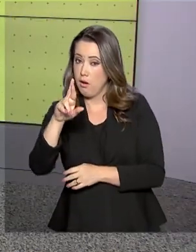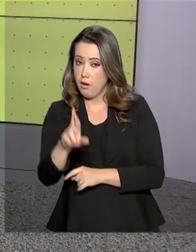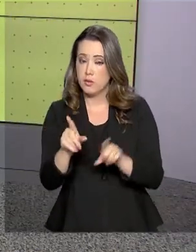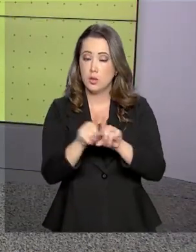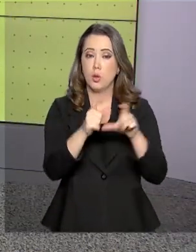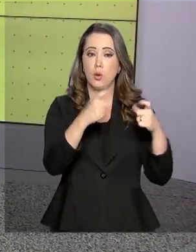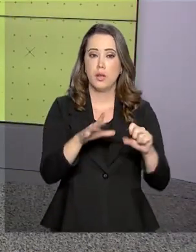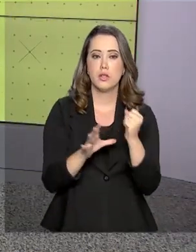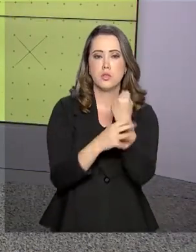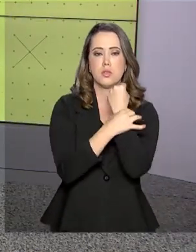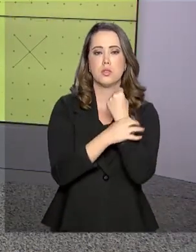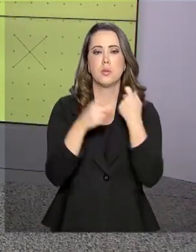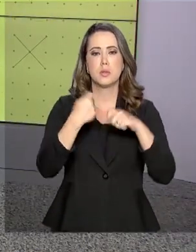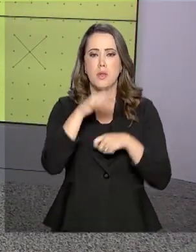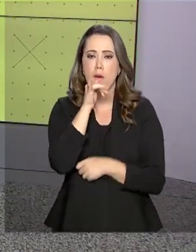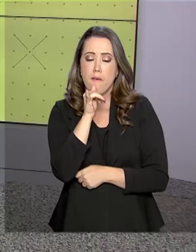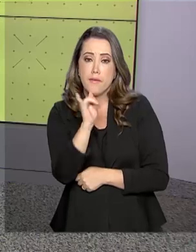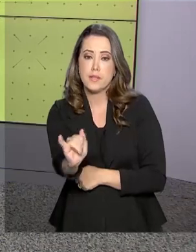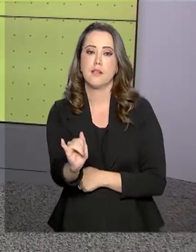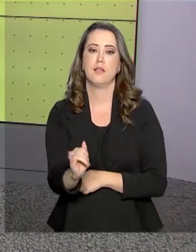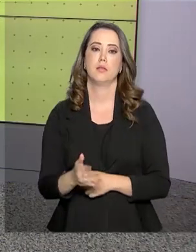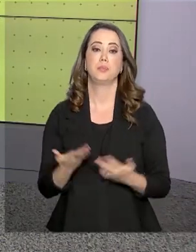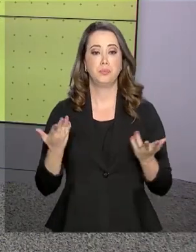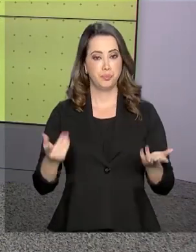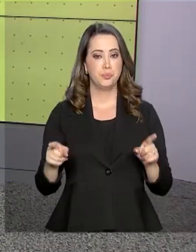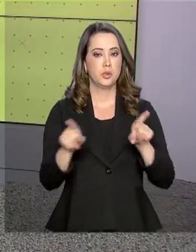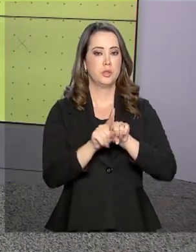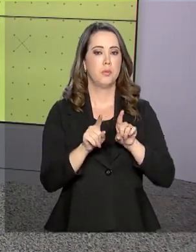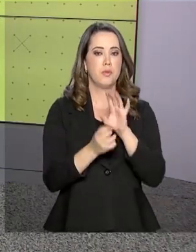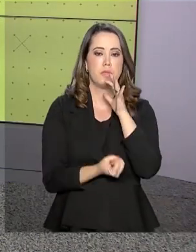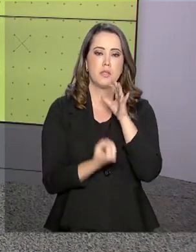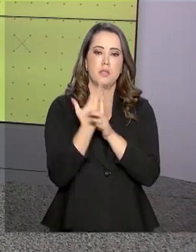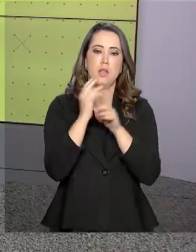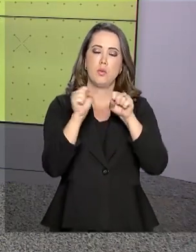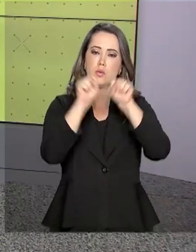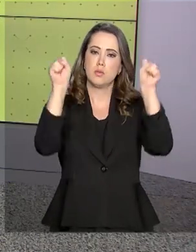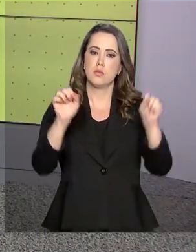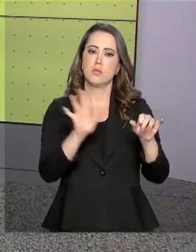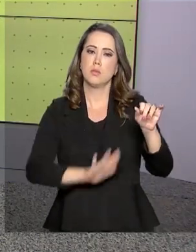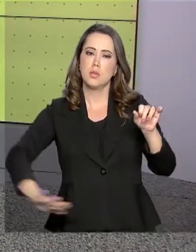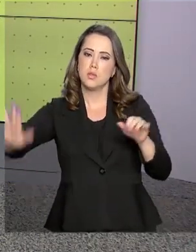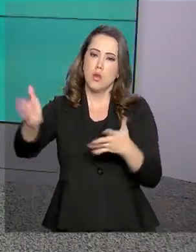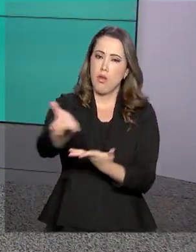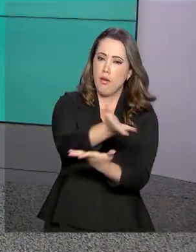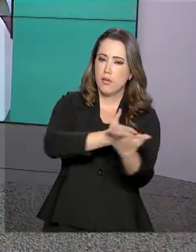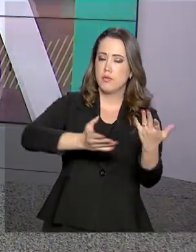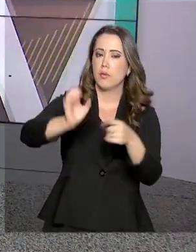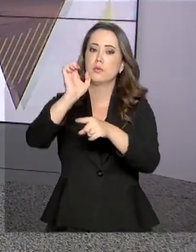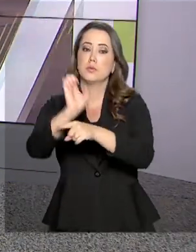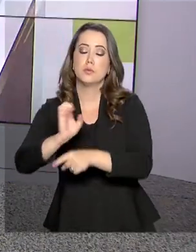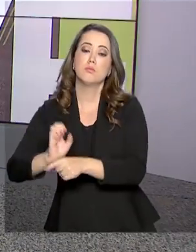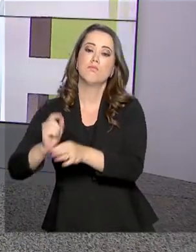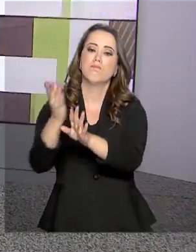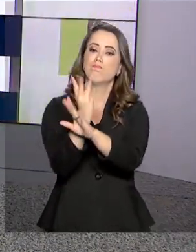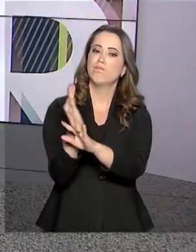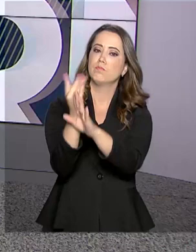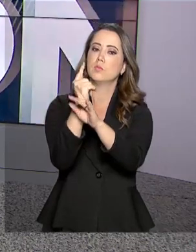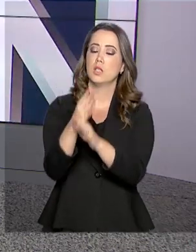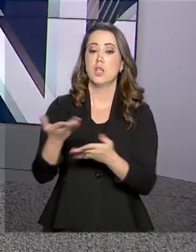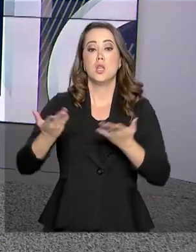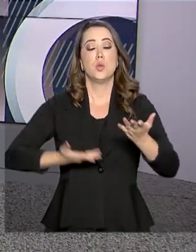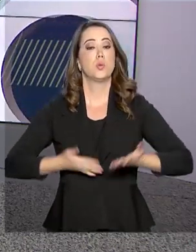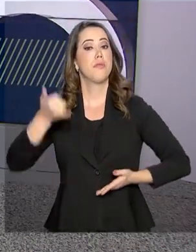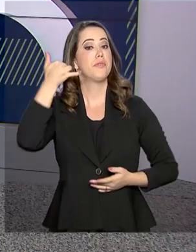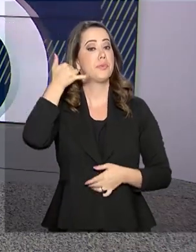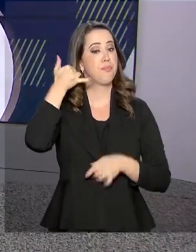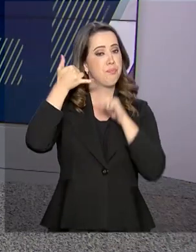segurança terão que notificar os casos. Também será criado um sistema nacional envolvendo estados e municípios e um